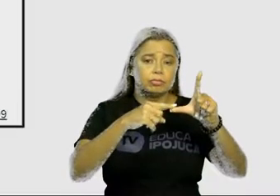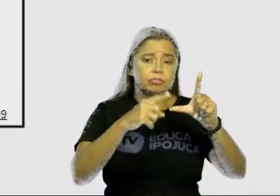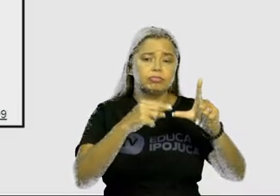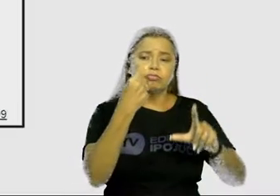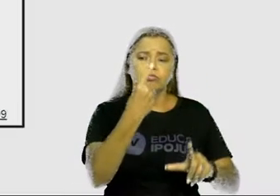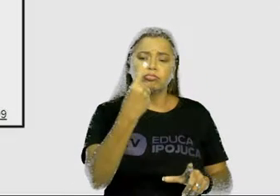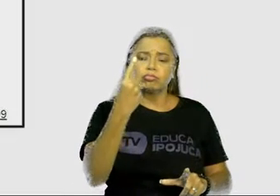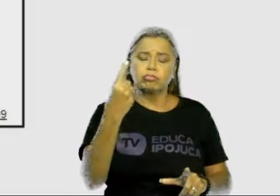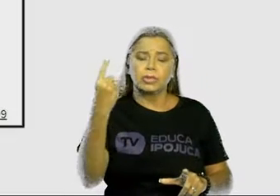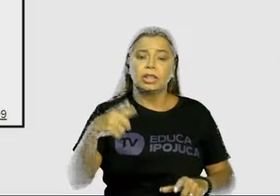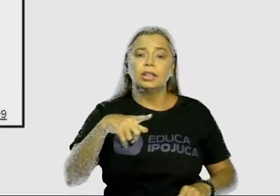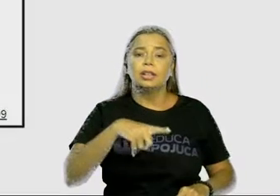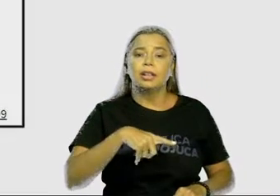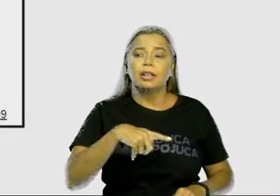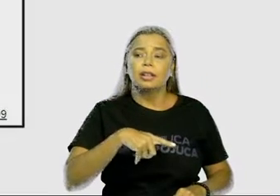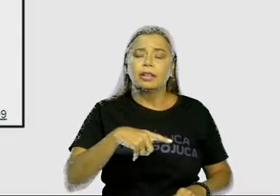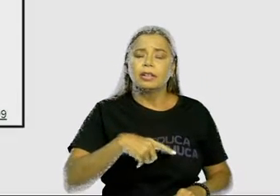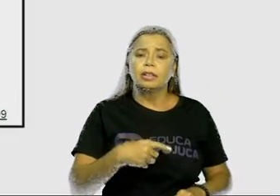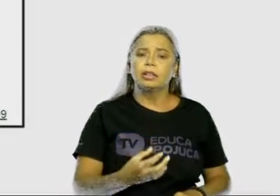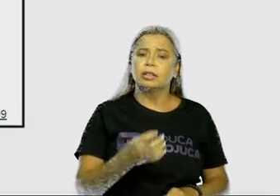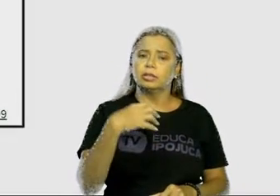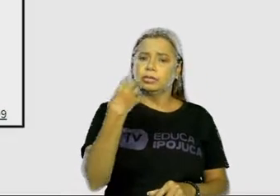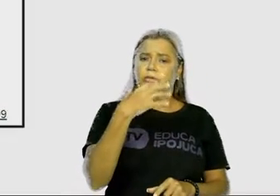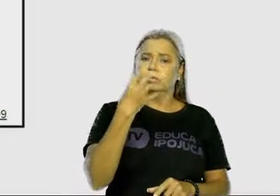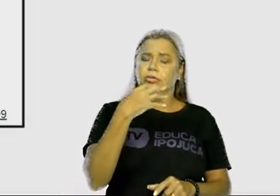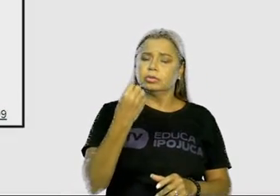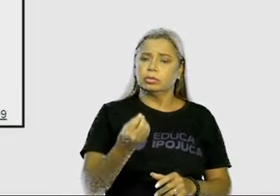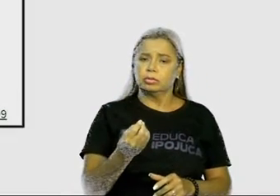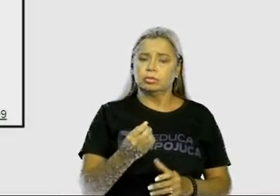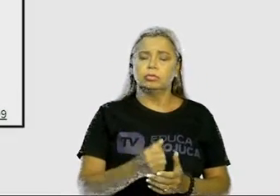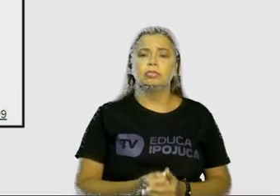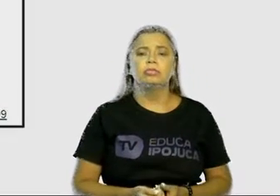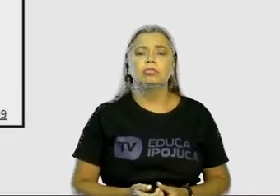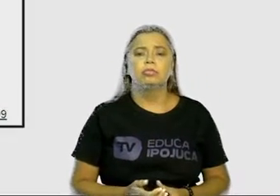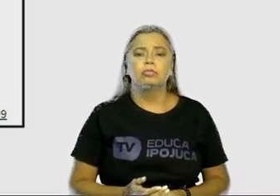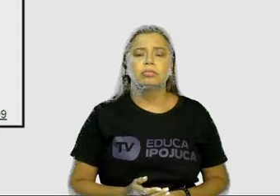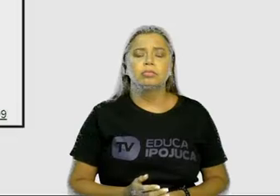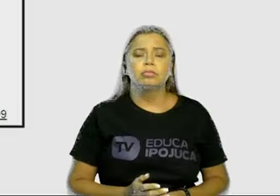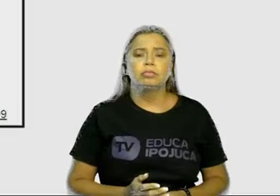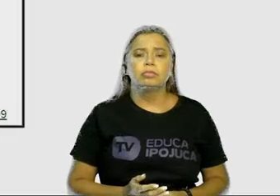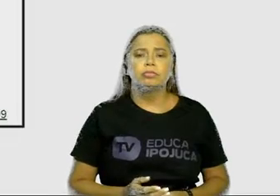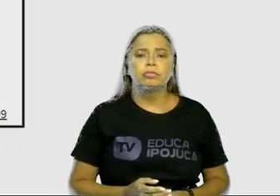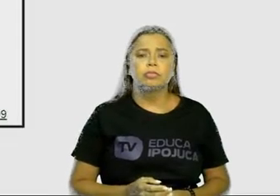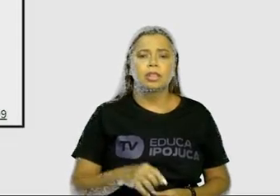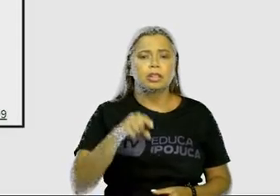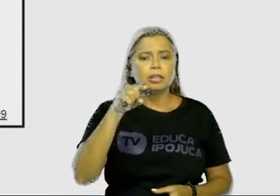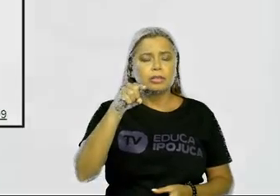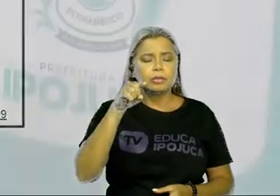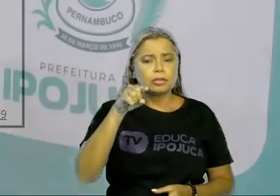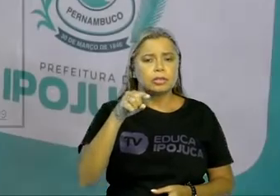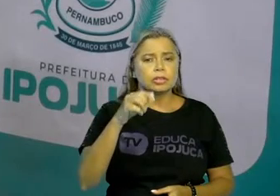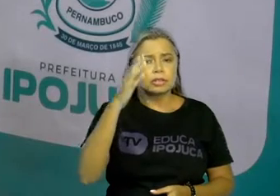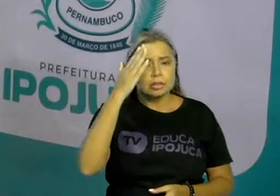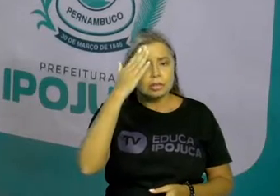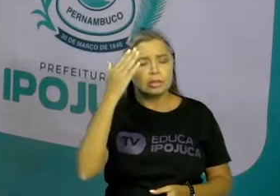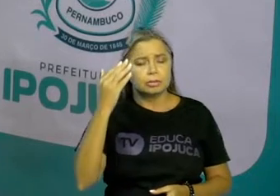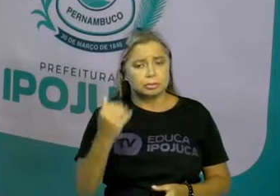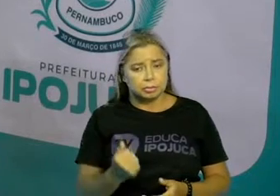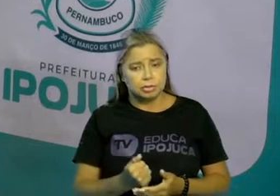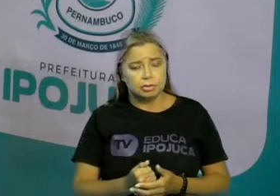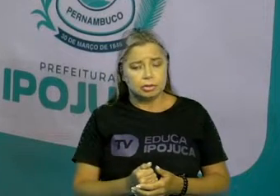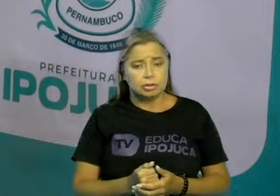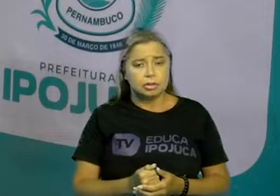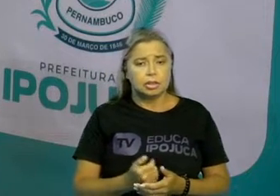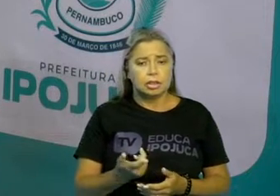Seria isso mesmo? Cada letra tem seu som? Você já parou para perceber quando